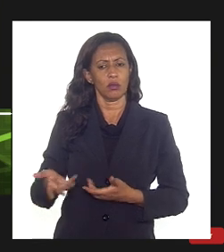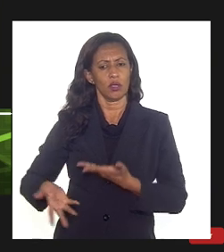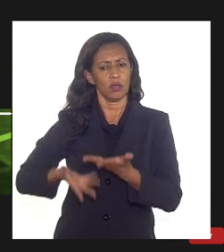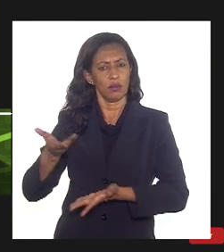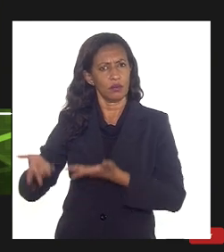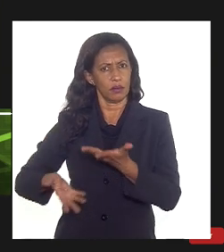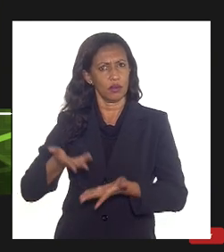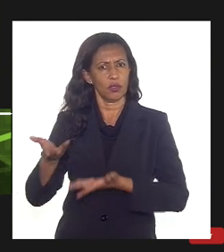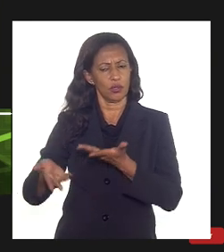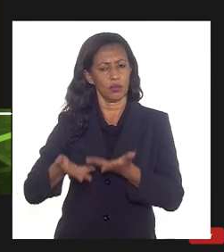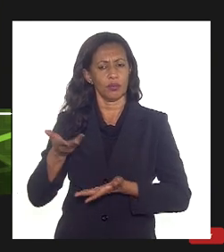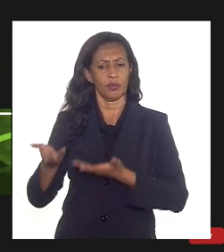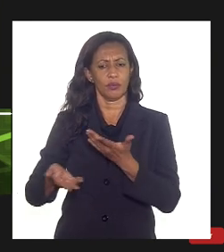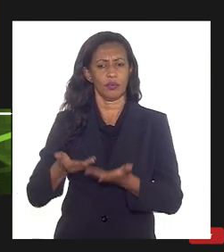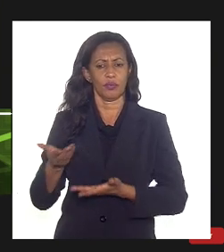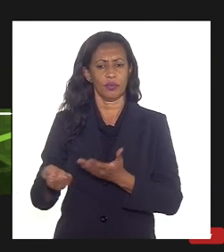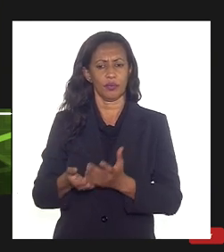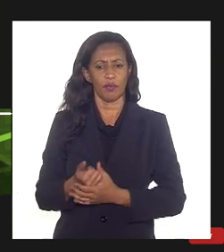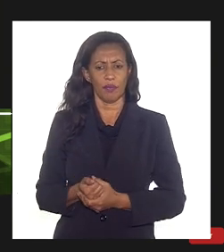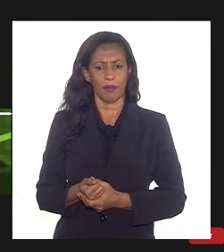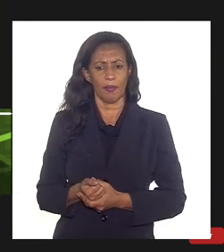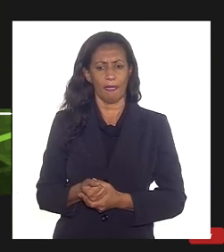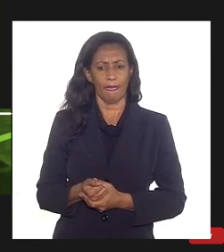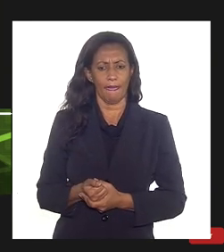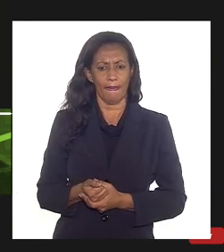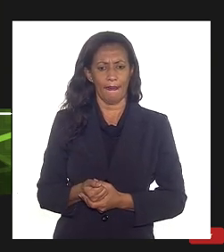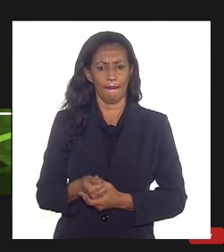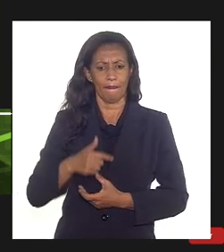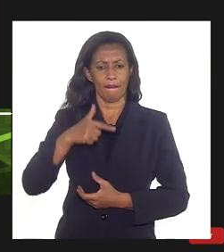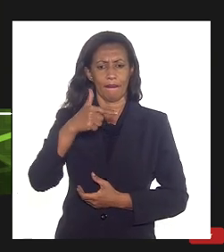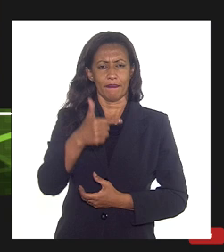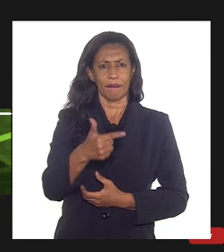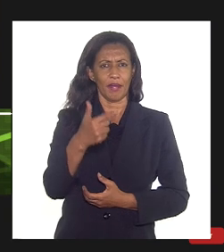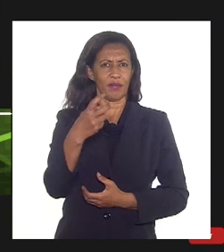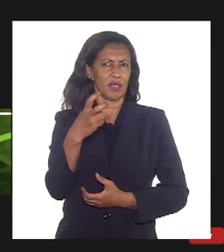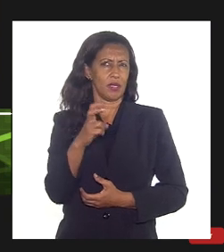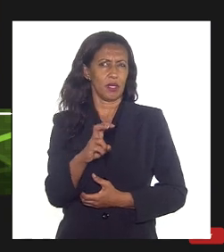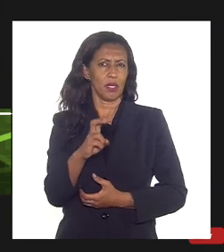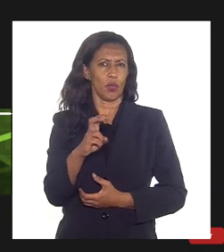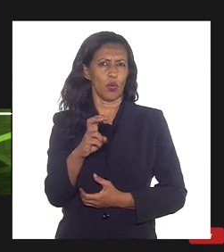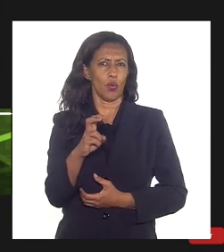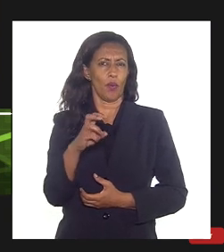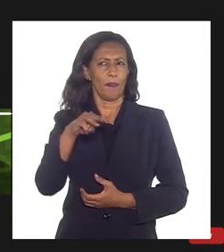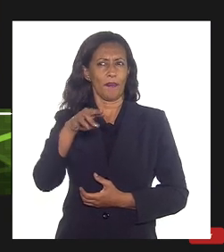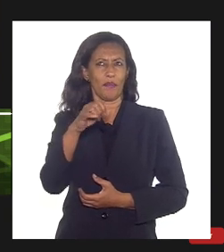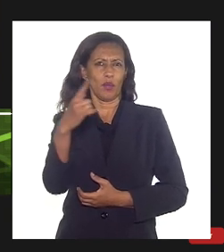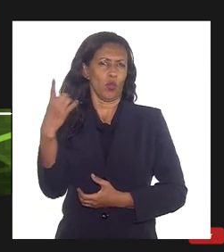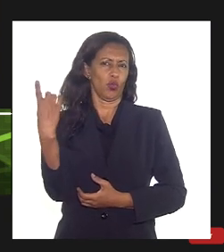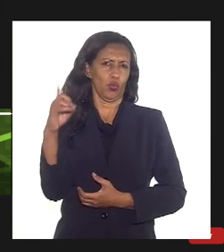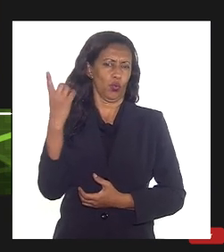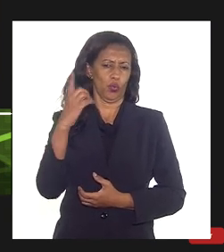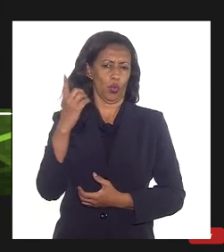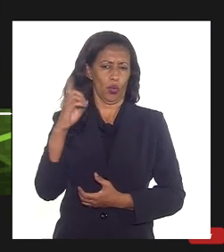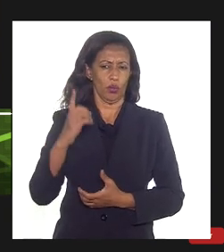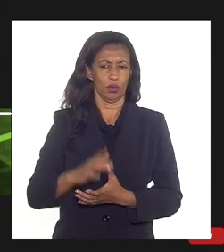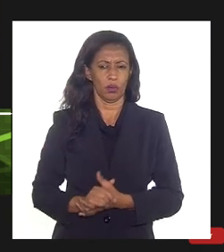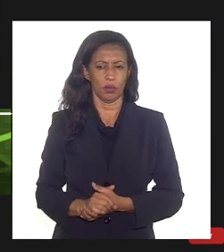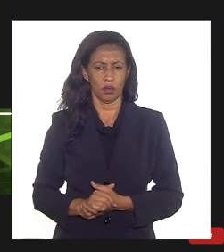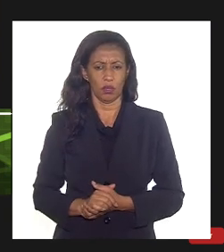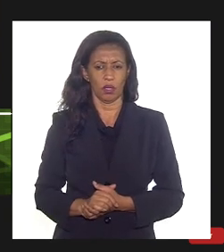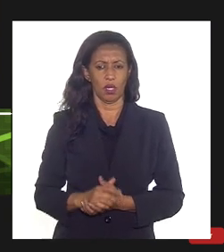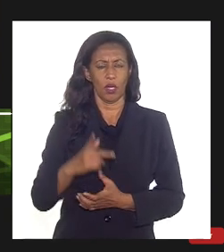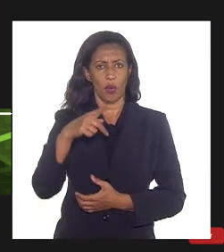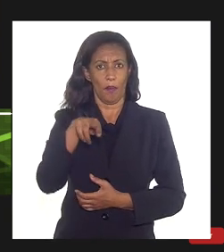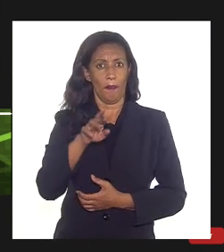relevantes um projeto de IP geralmente investimento da fase de 5 a 6 bilhões de dólares um grande projeto que temos aqui no pré